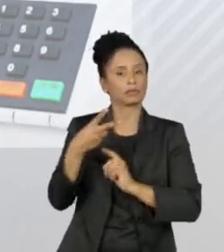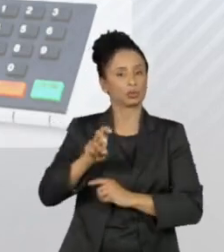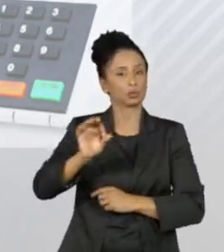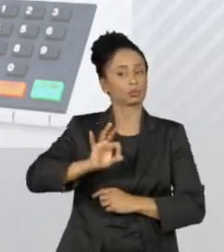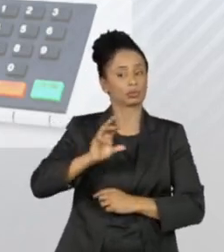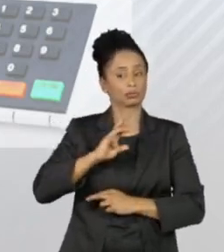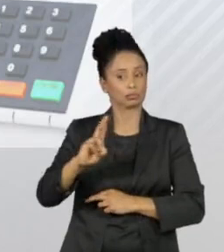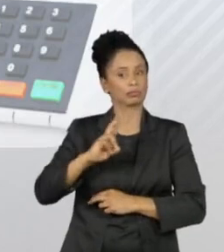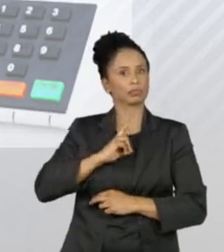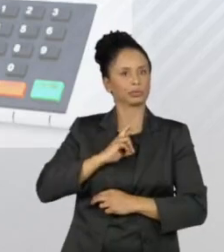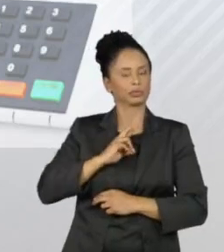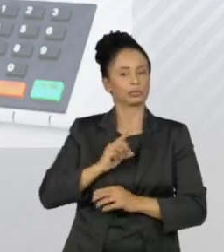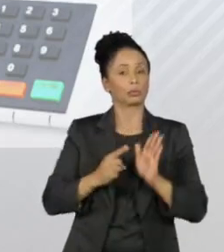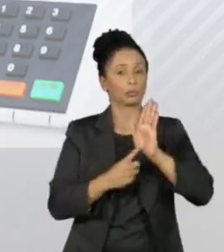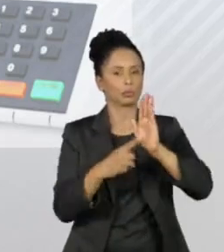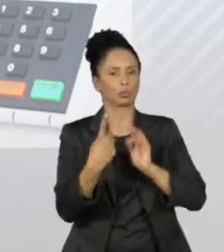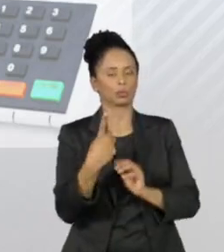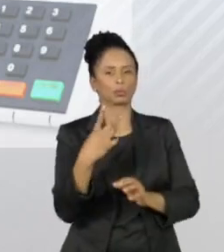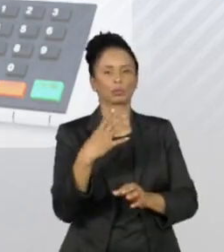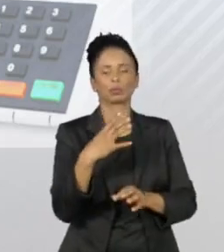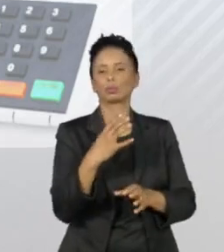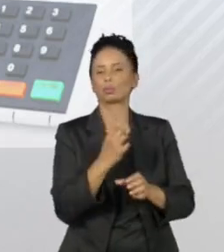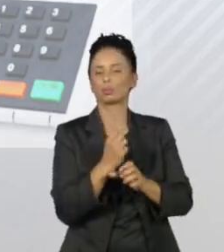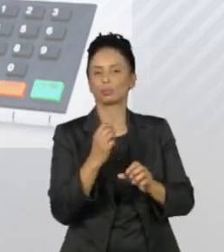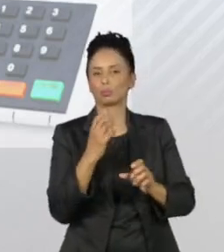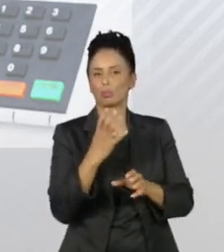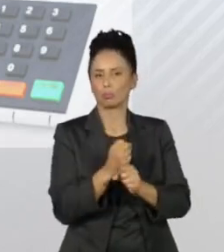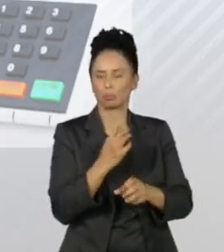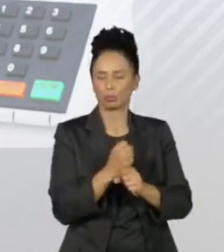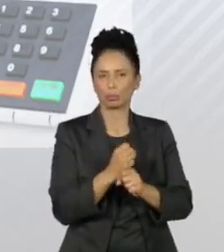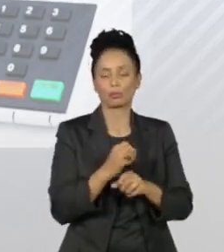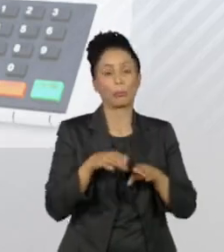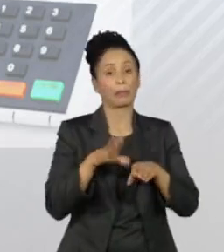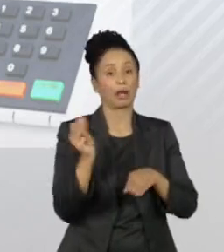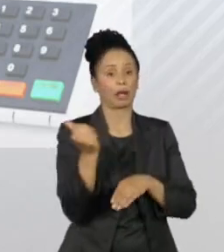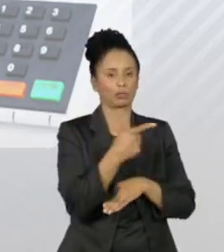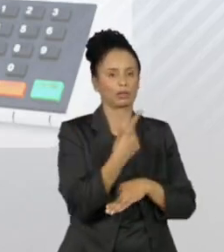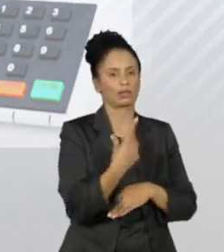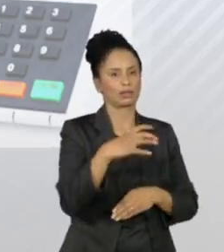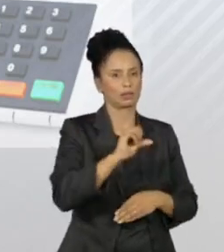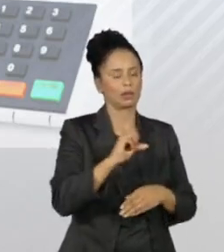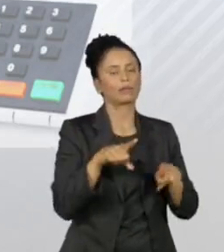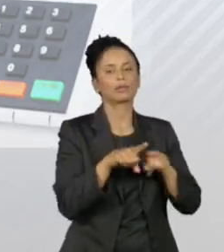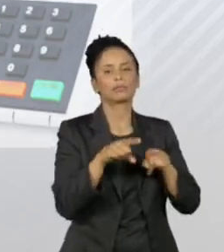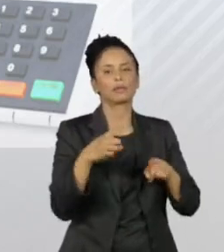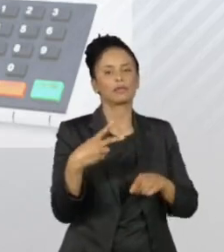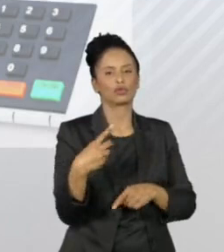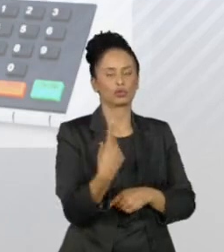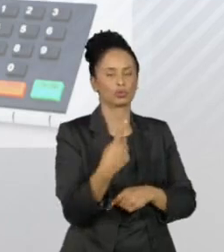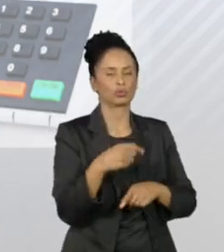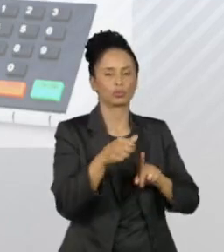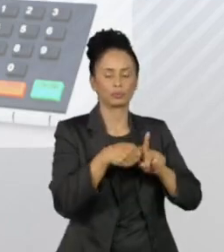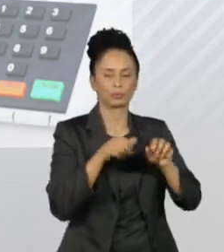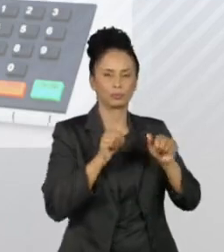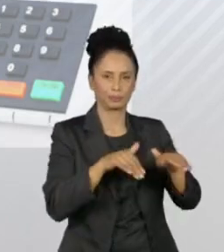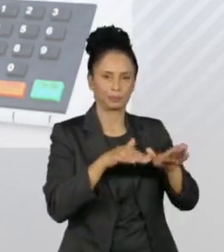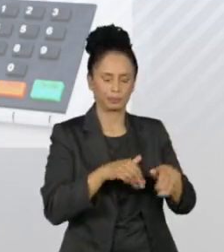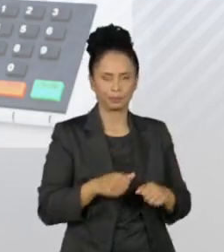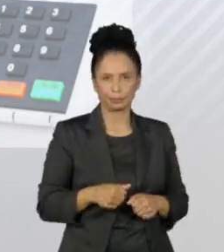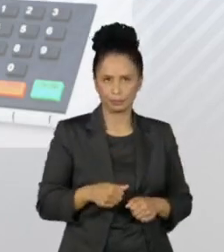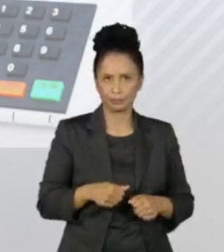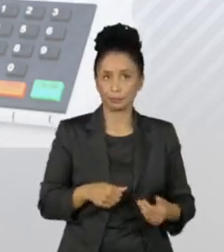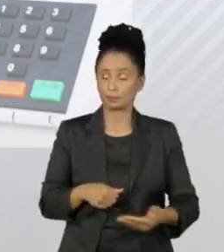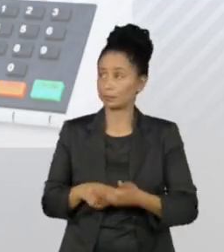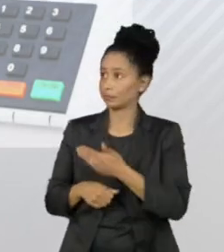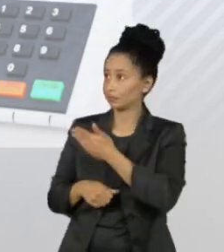pesquisa, um ponto percentual maior que em 19 e 21 de setembro. Antes, o candidato do Republicanos